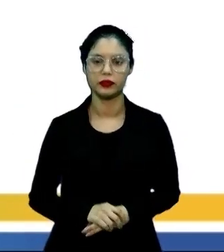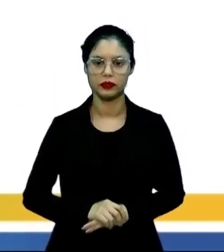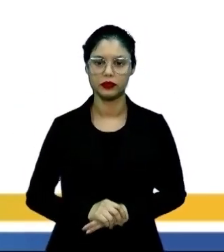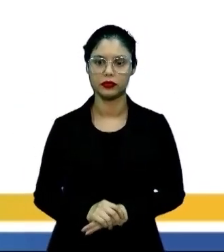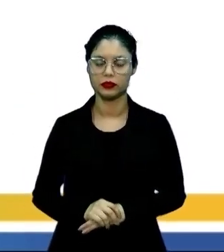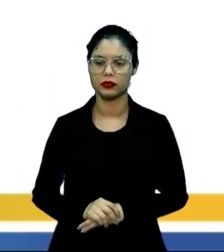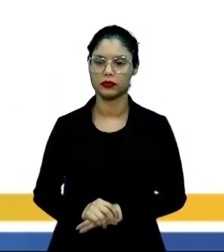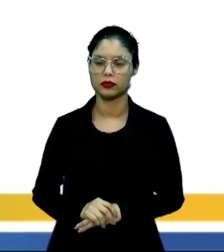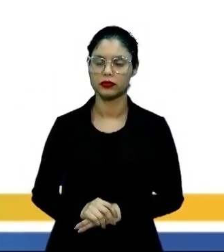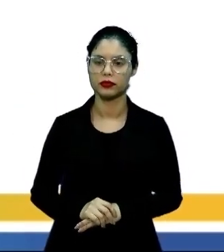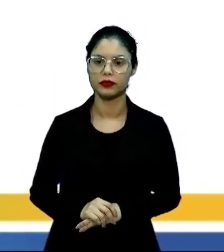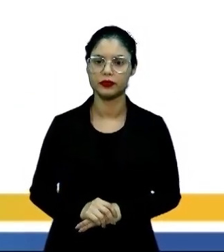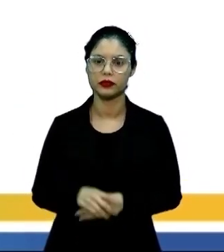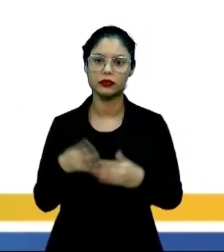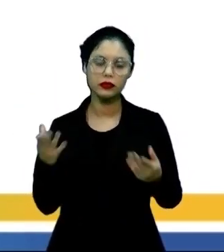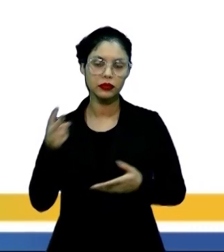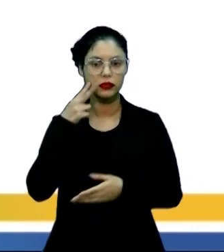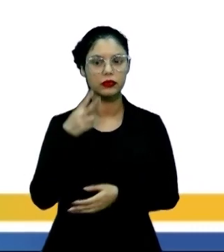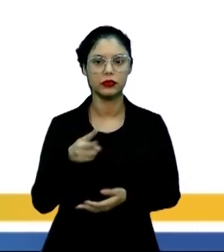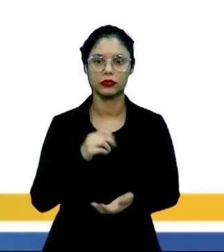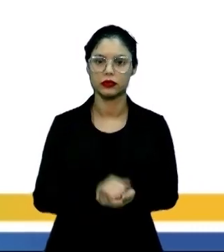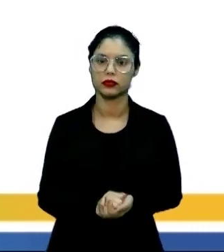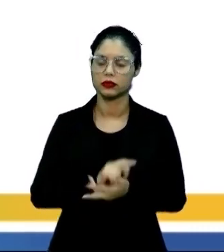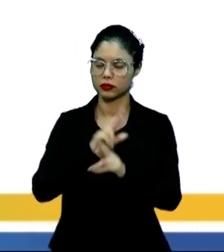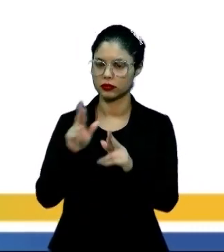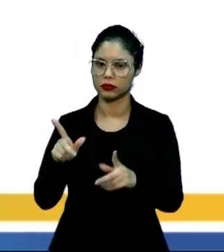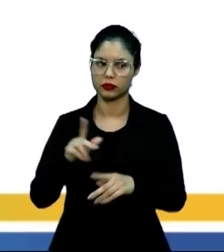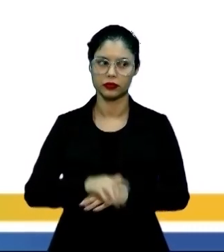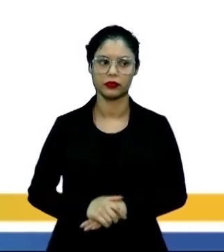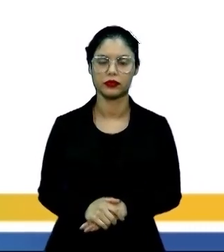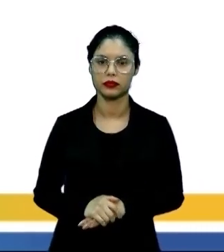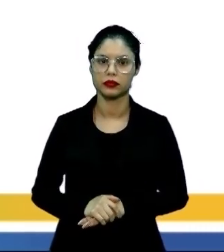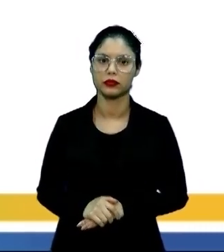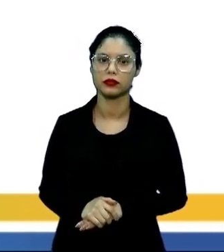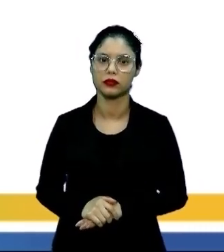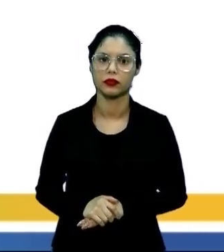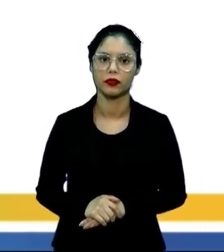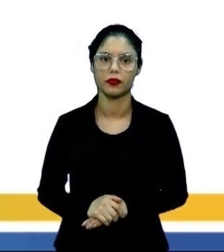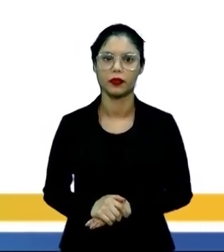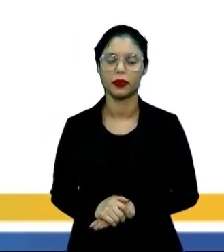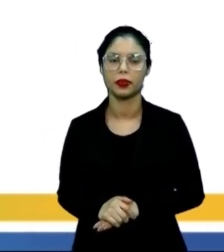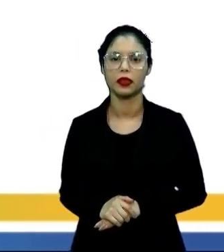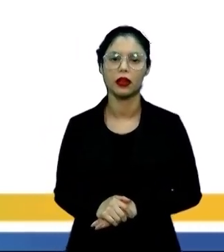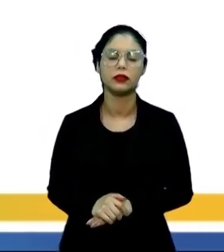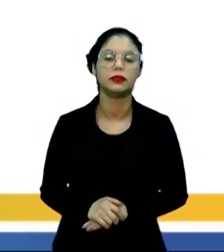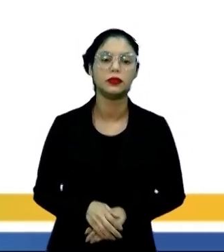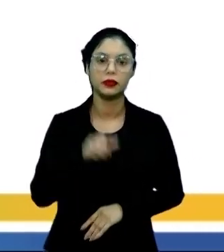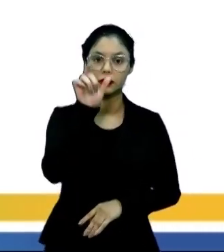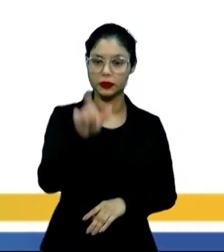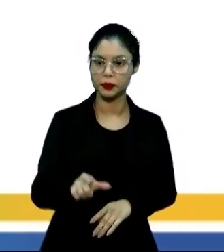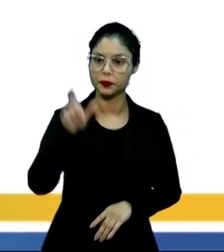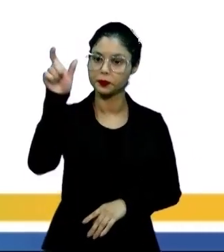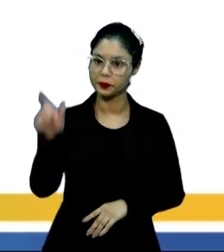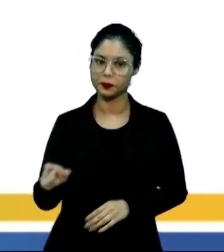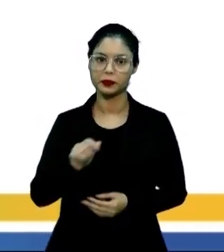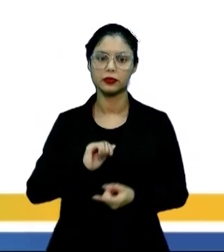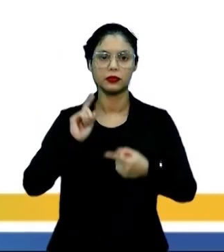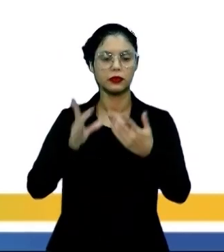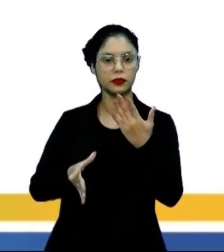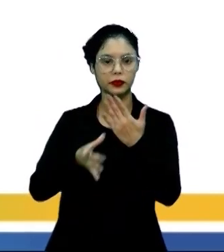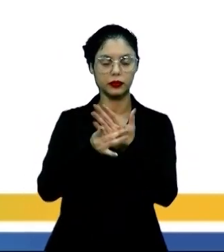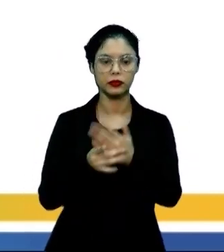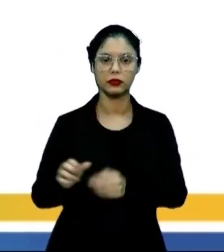determinismo e aí a gente tem essa diferenciação. Quanto às personagens, no